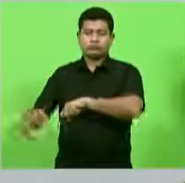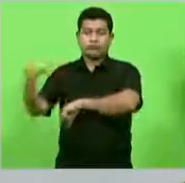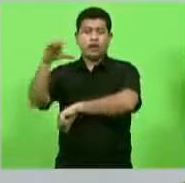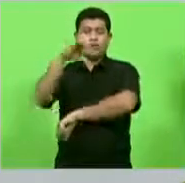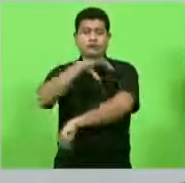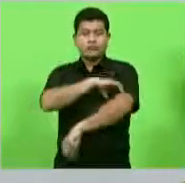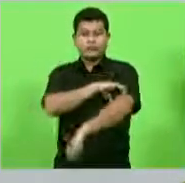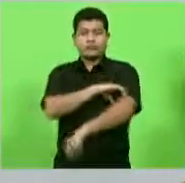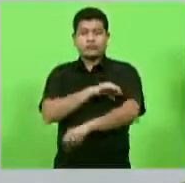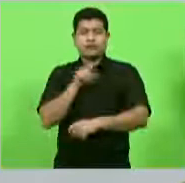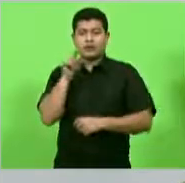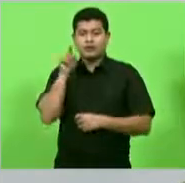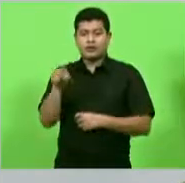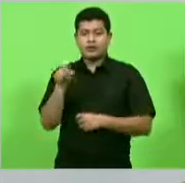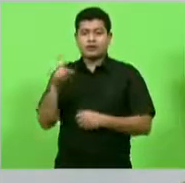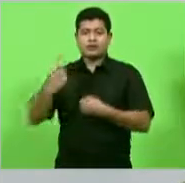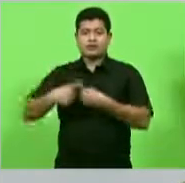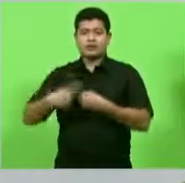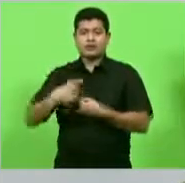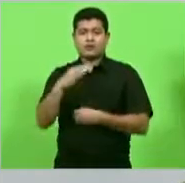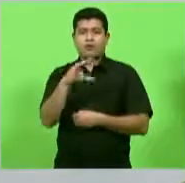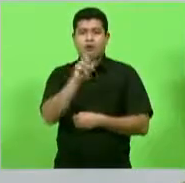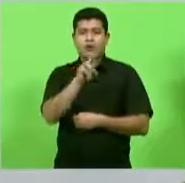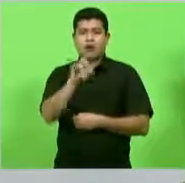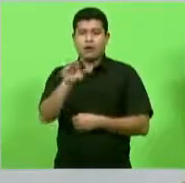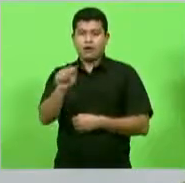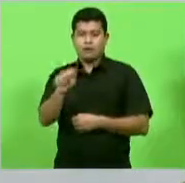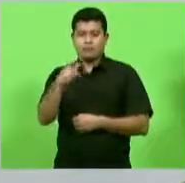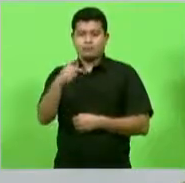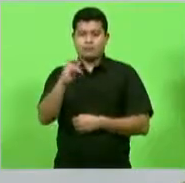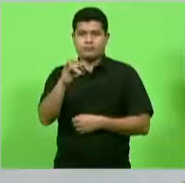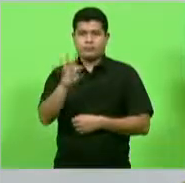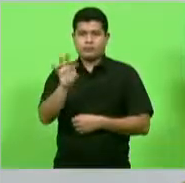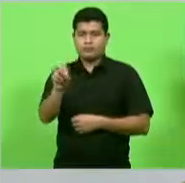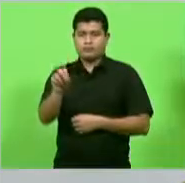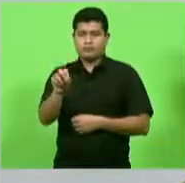também Ponte Alta porque hoje as pessoas passam pela